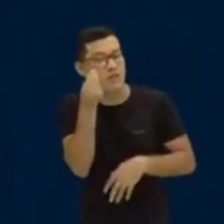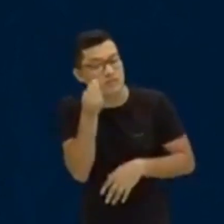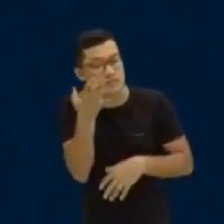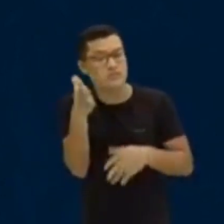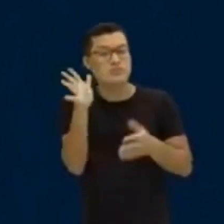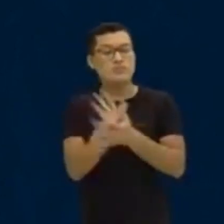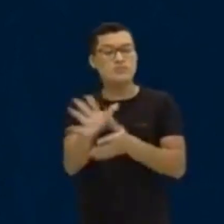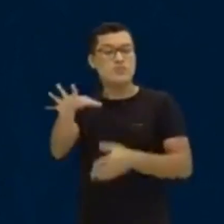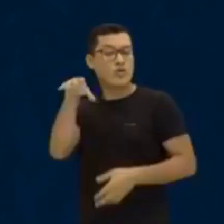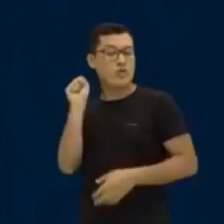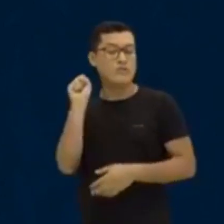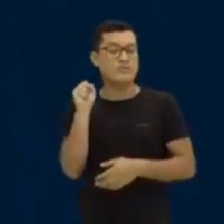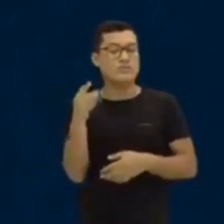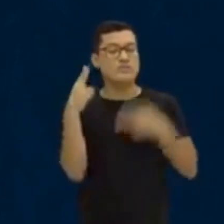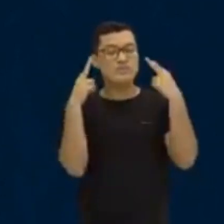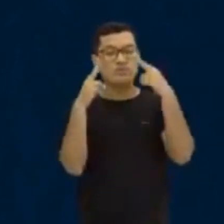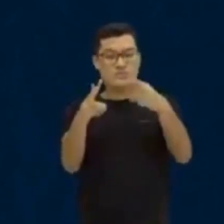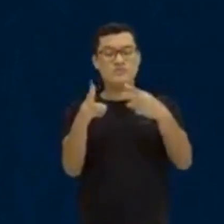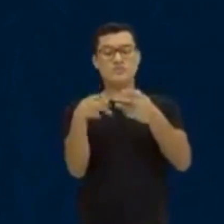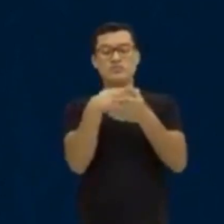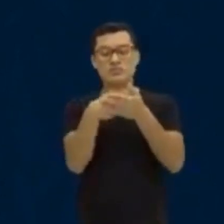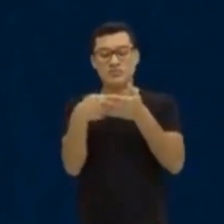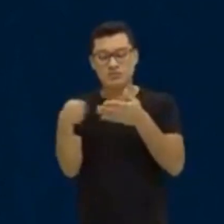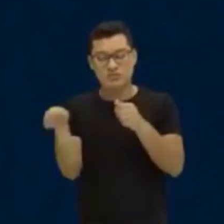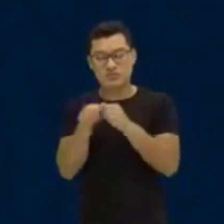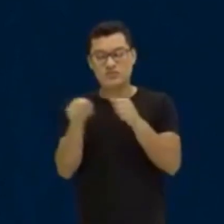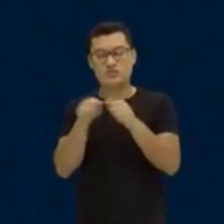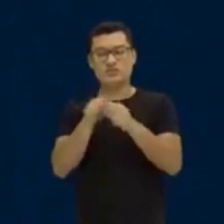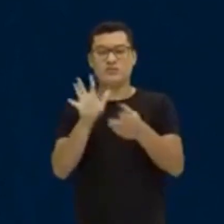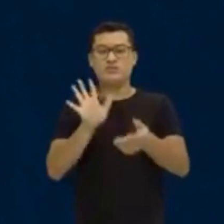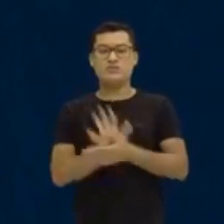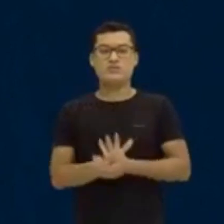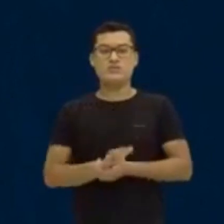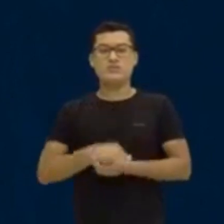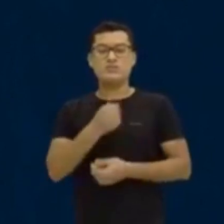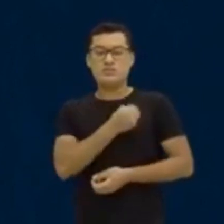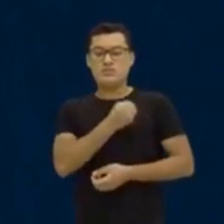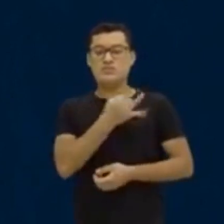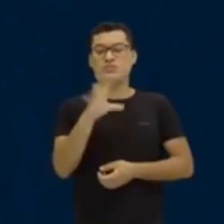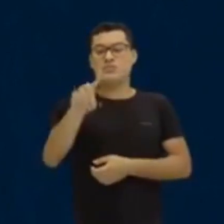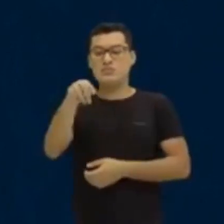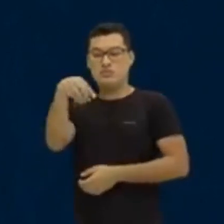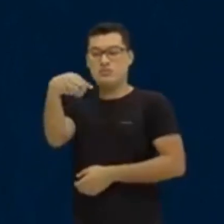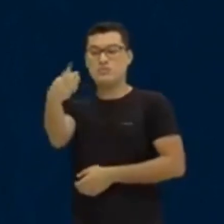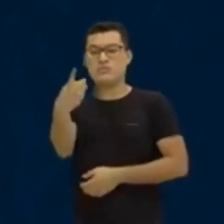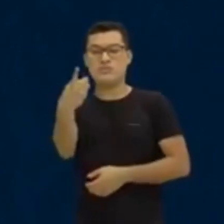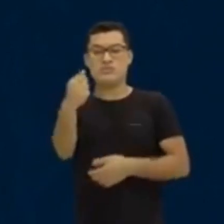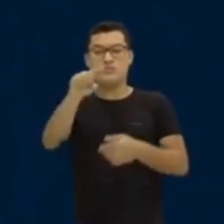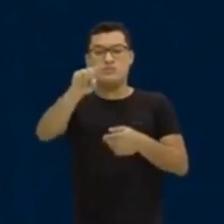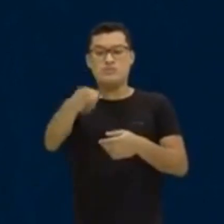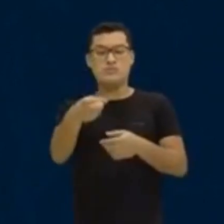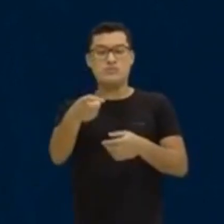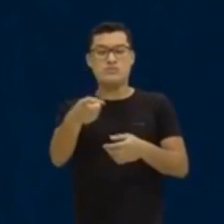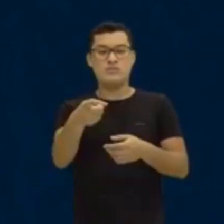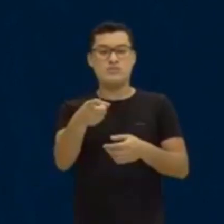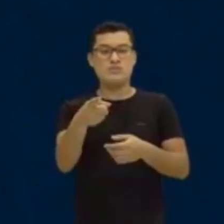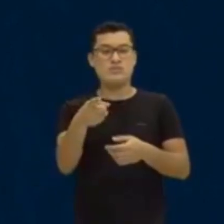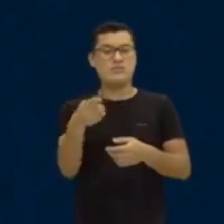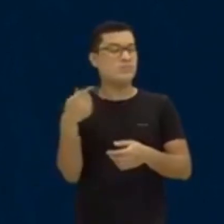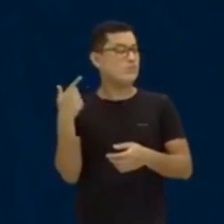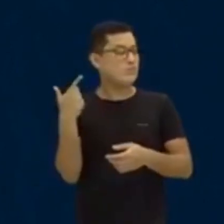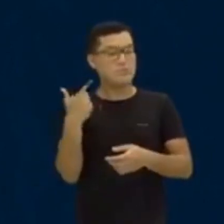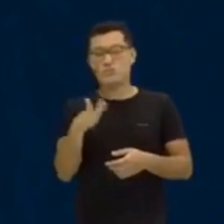Ouve a minha voz e olha o que eu estou fazendo. Quantos números depois da vírgula não se